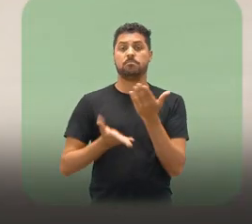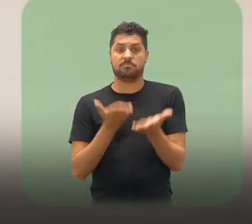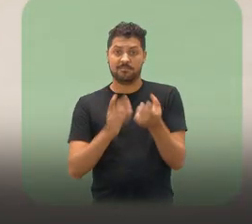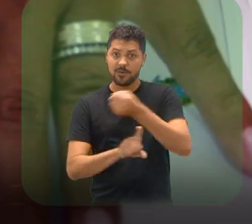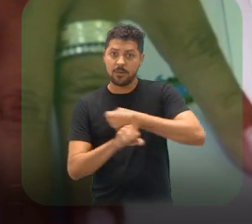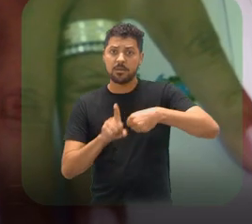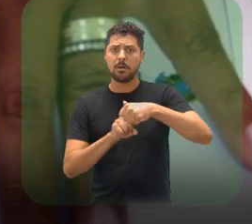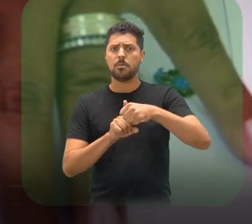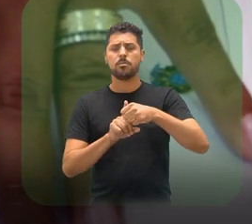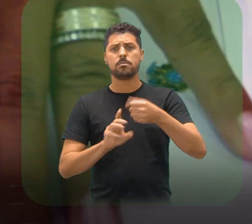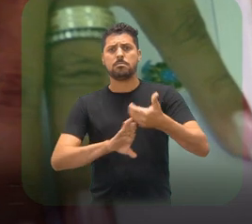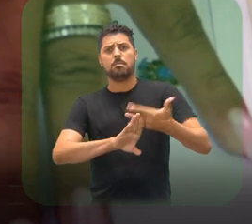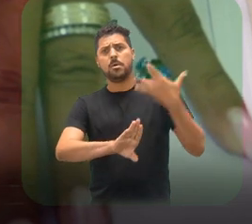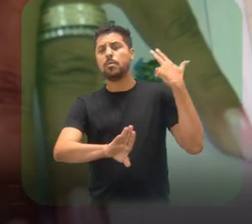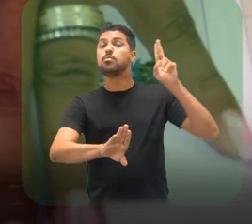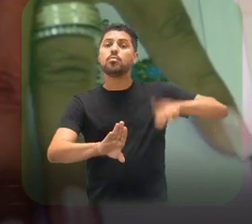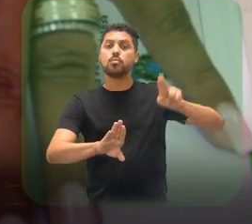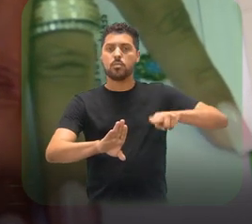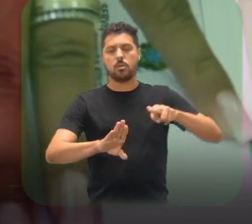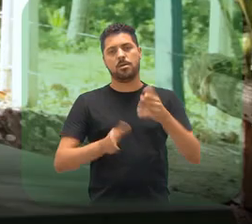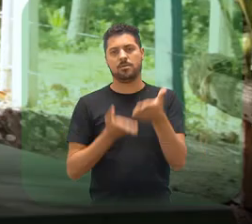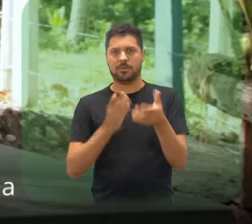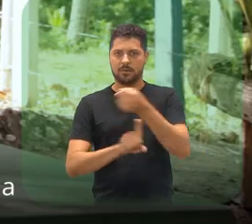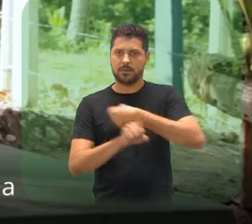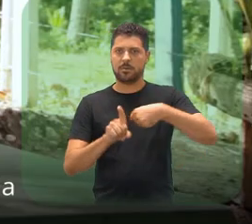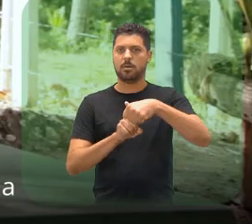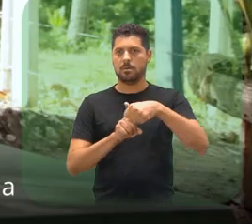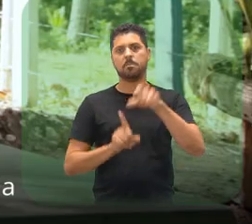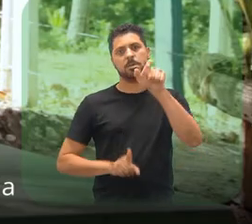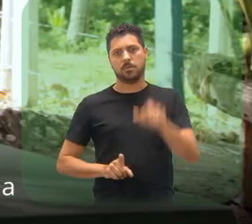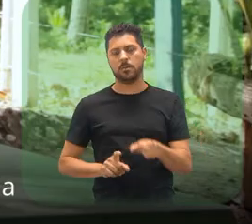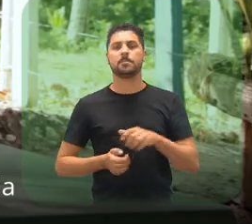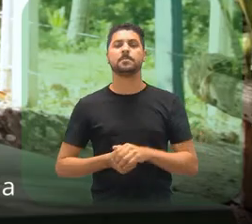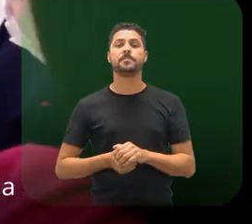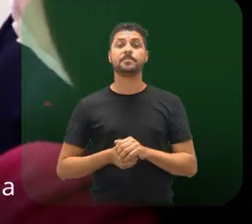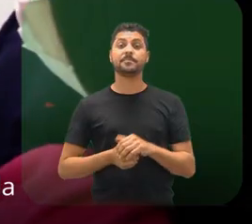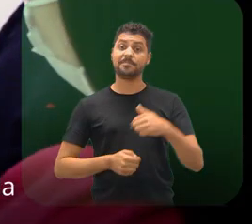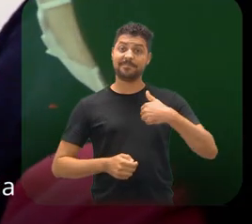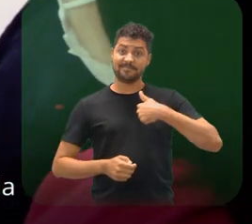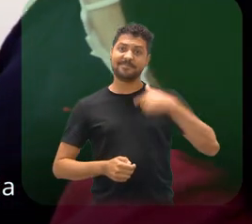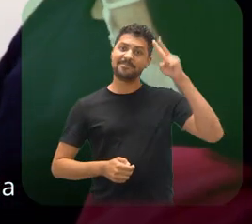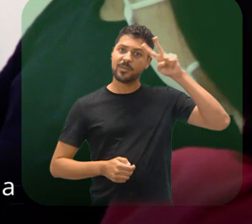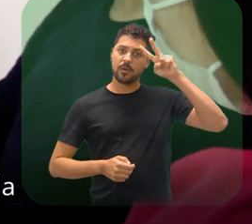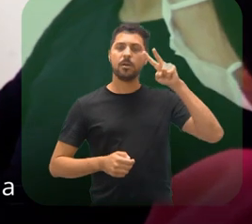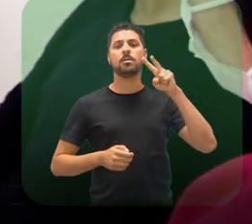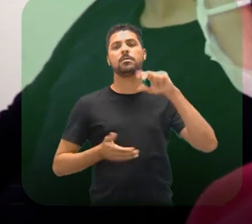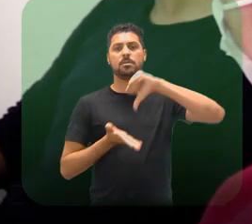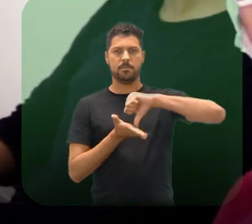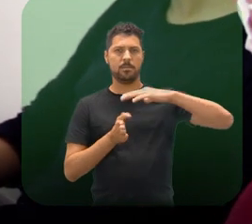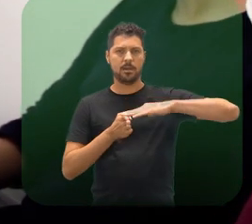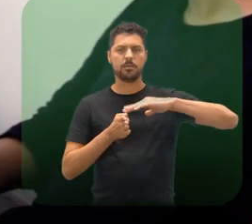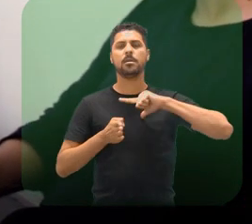Barreiros, porque até então nunca tinha tido um assistente social. E a minha trajetória no Campos Barreiros vem sendo construída